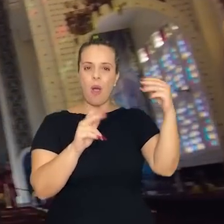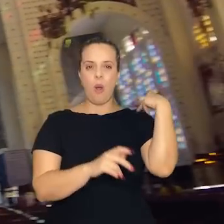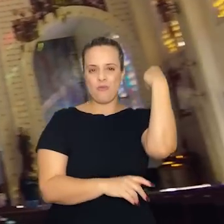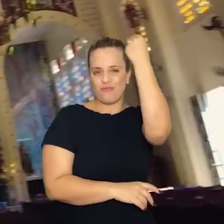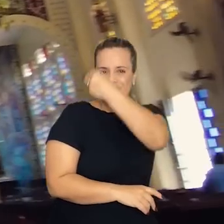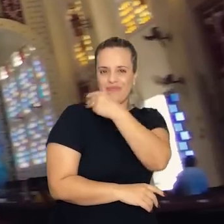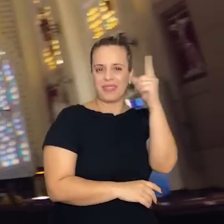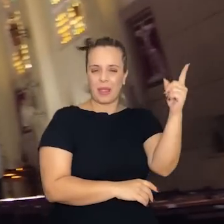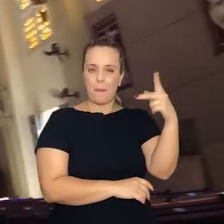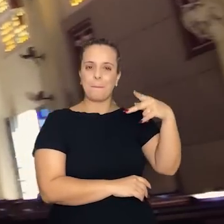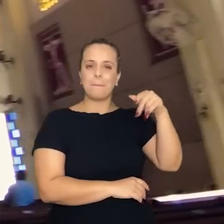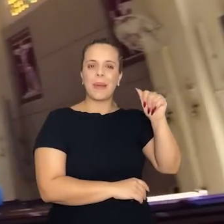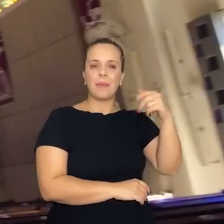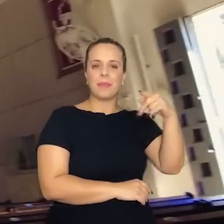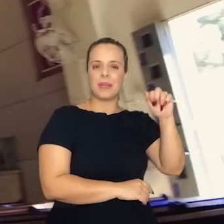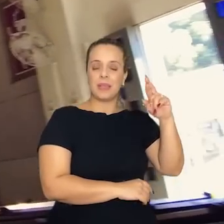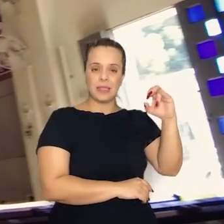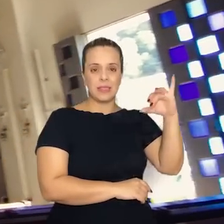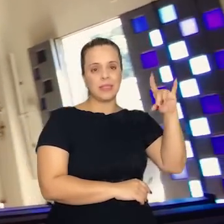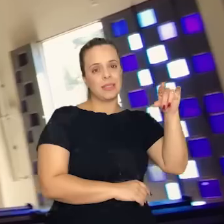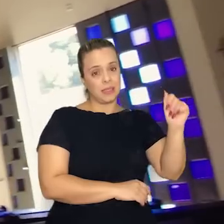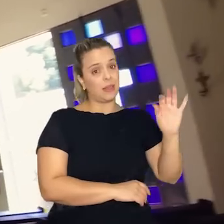e é isso que nós temos como resultado.